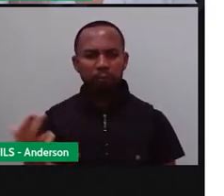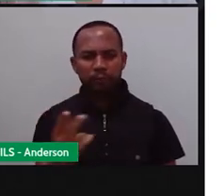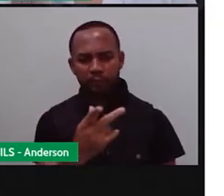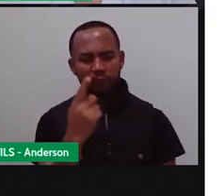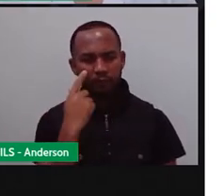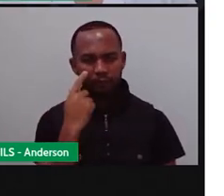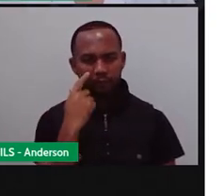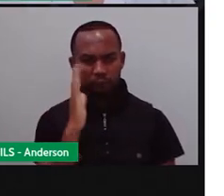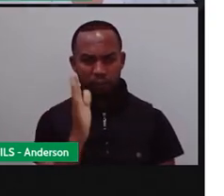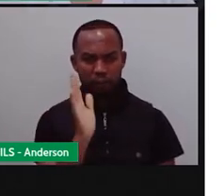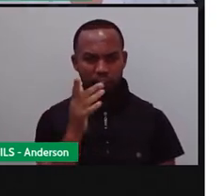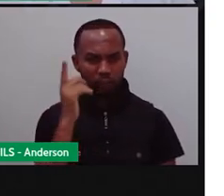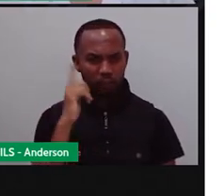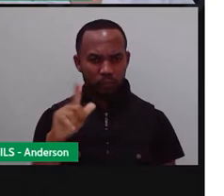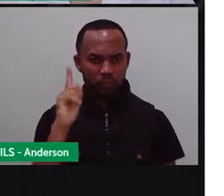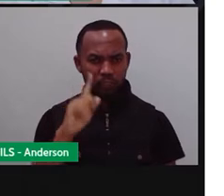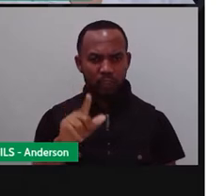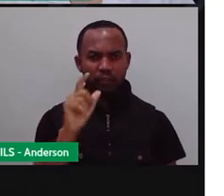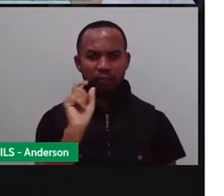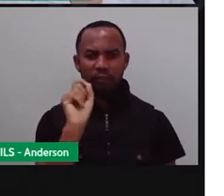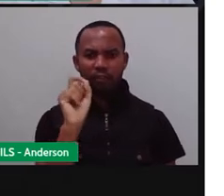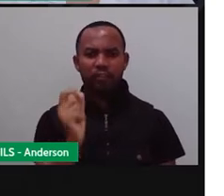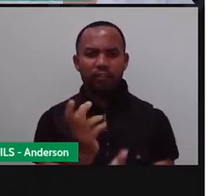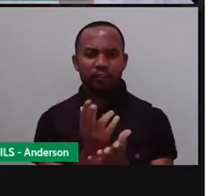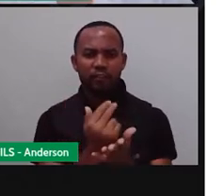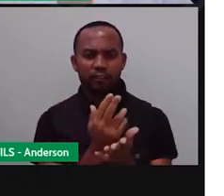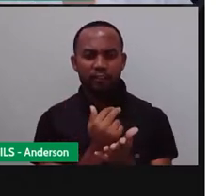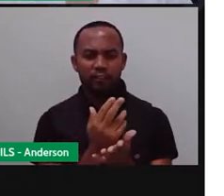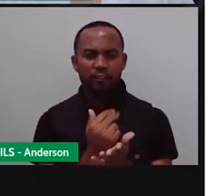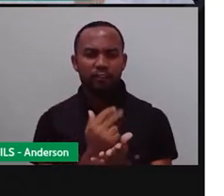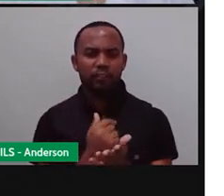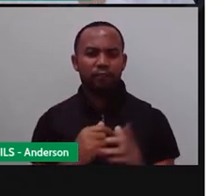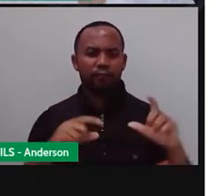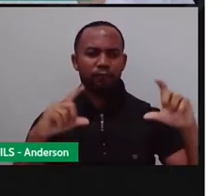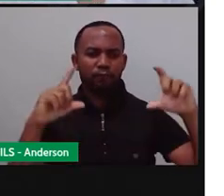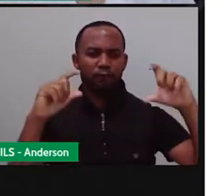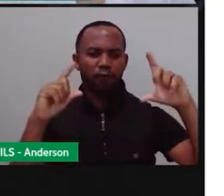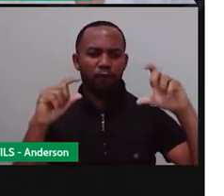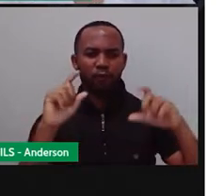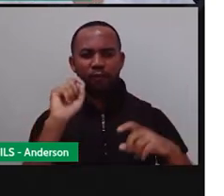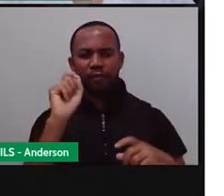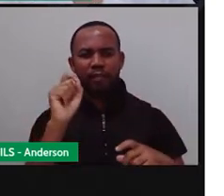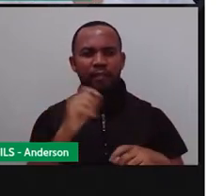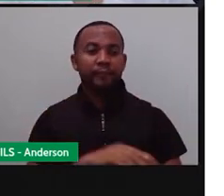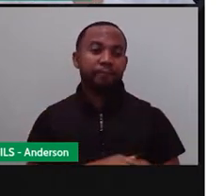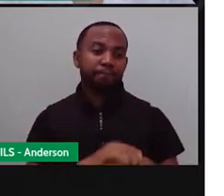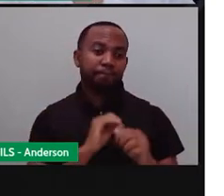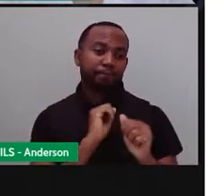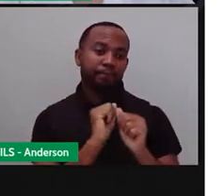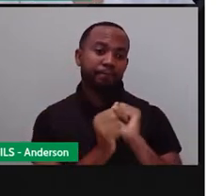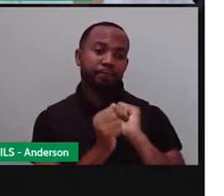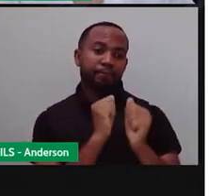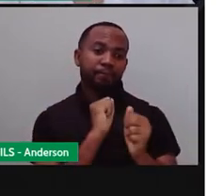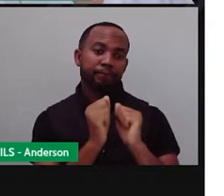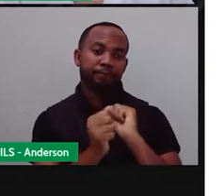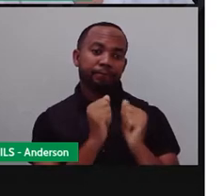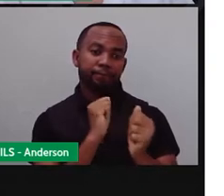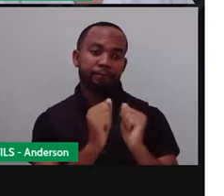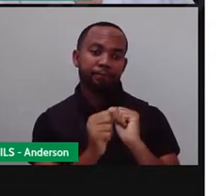já conseguiram descobrir de quem é esse desenho, de quem são essas telas aí, de quem são essas obras de arte, e aí?